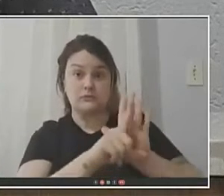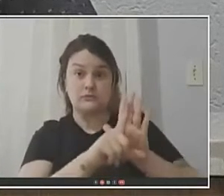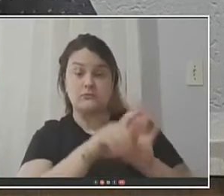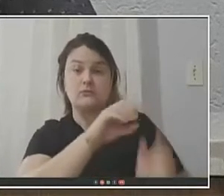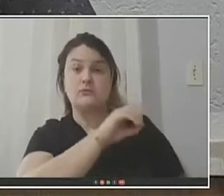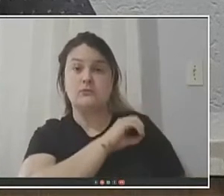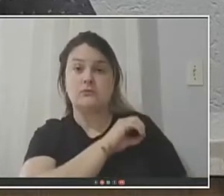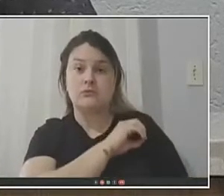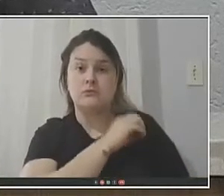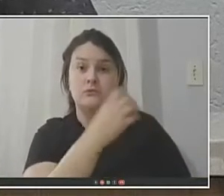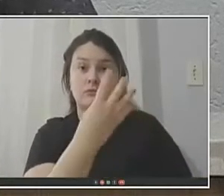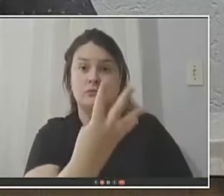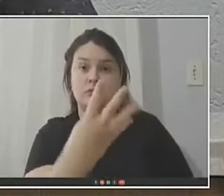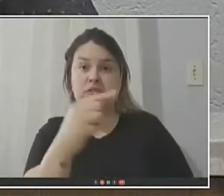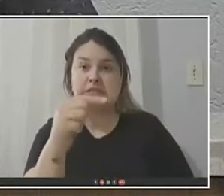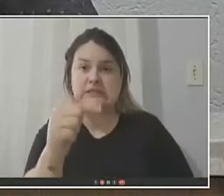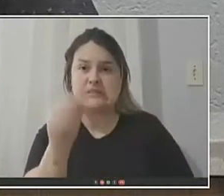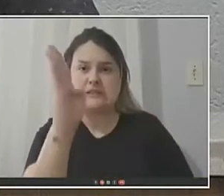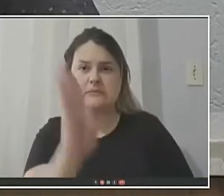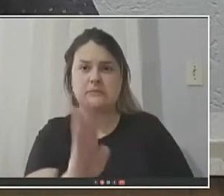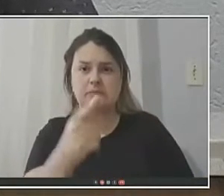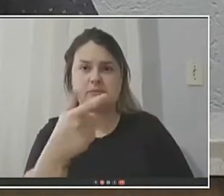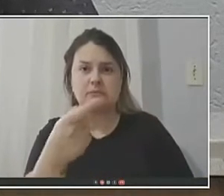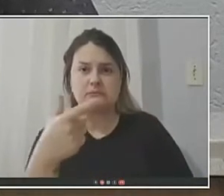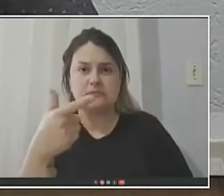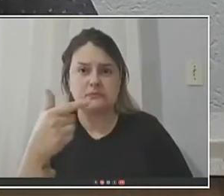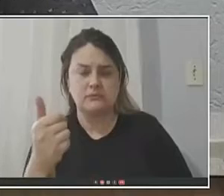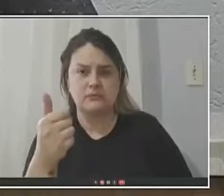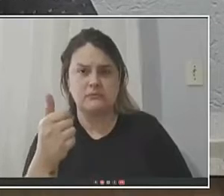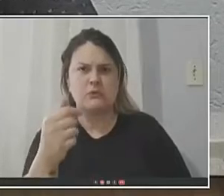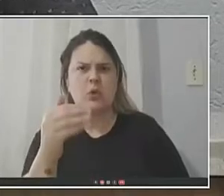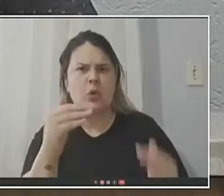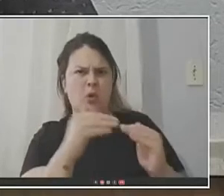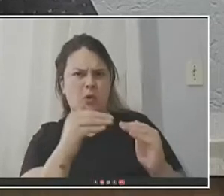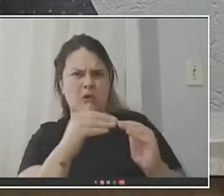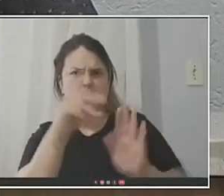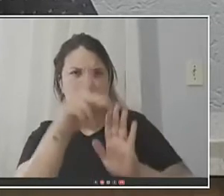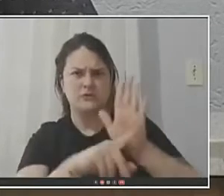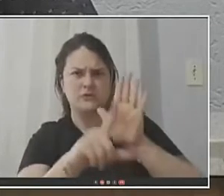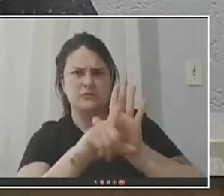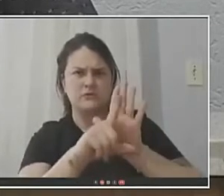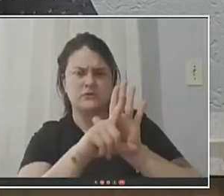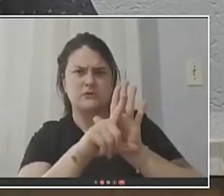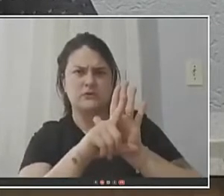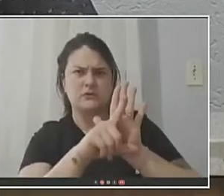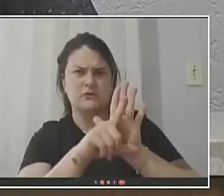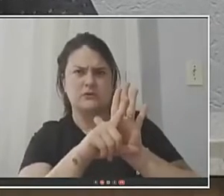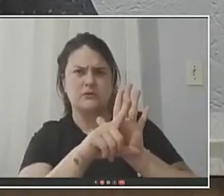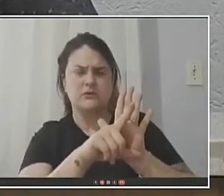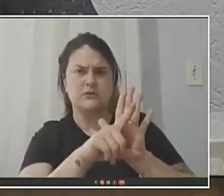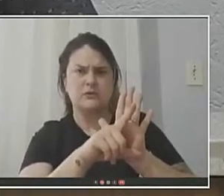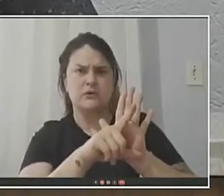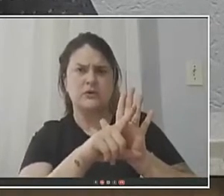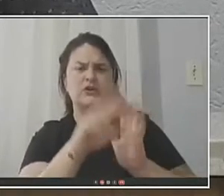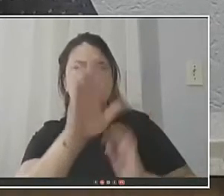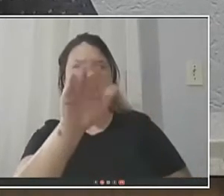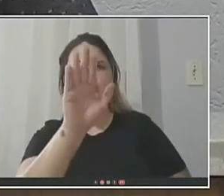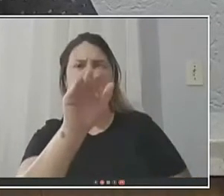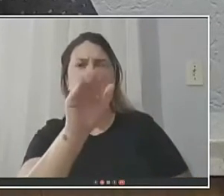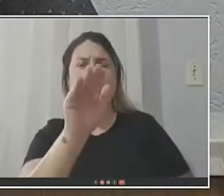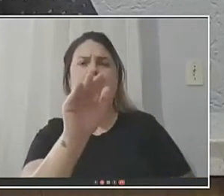número 47 de 2021. Favorável projeto de lei ordinária de 47 de que denomina de